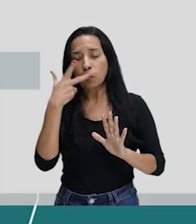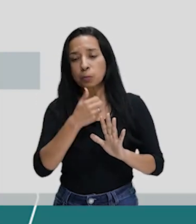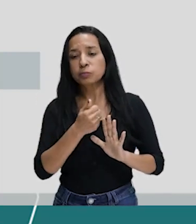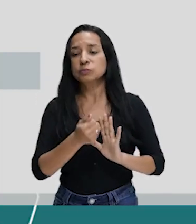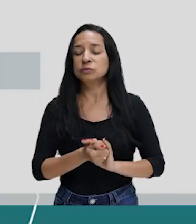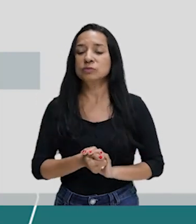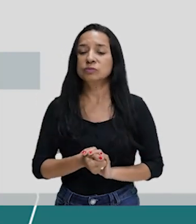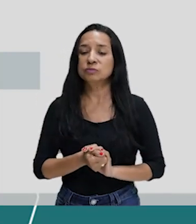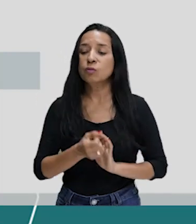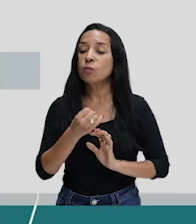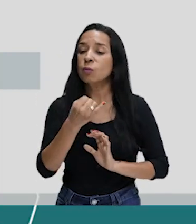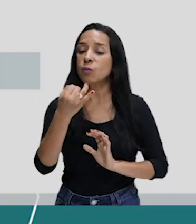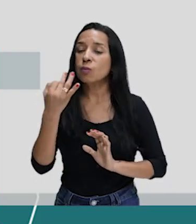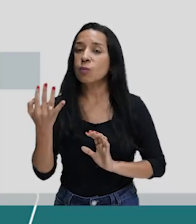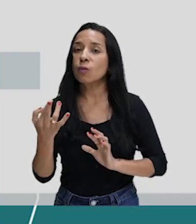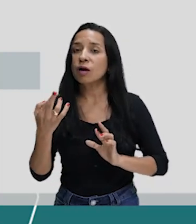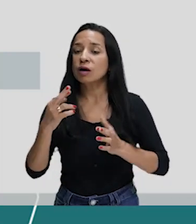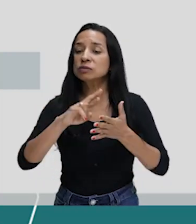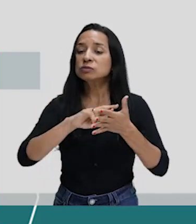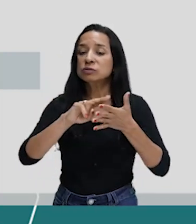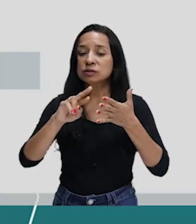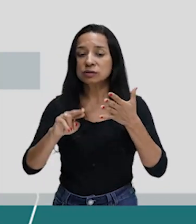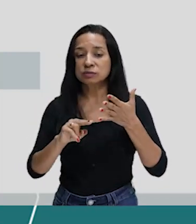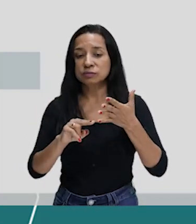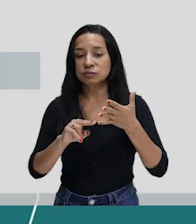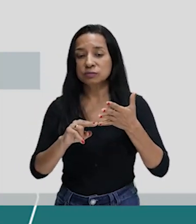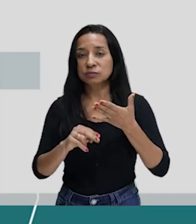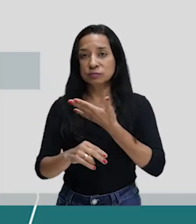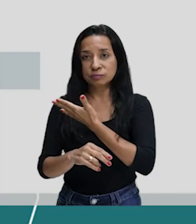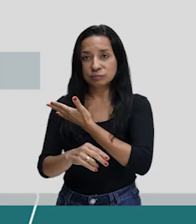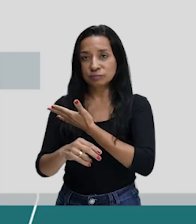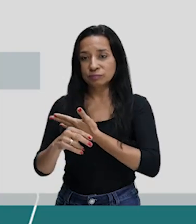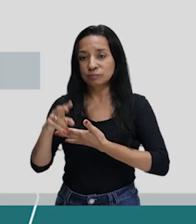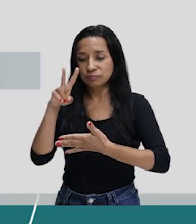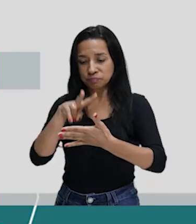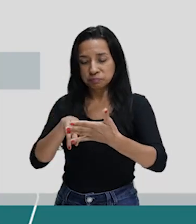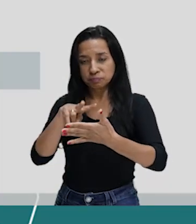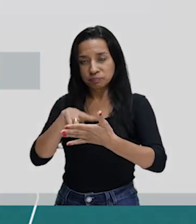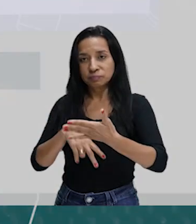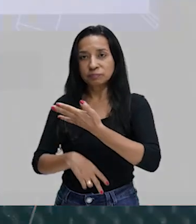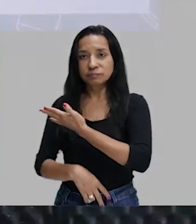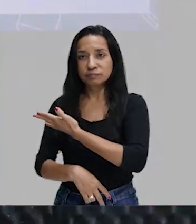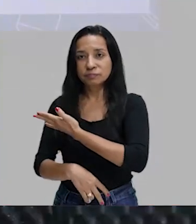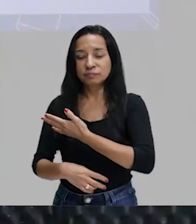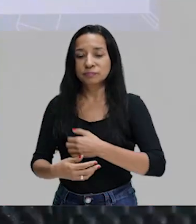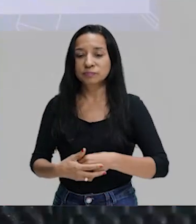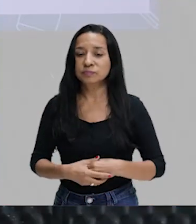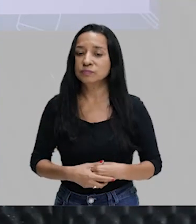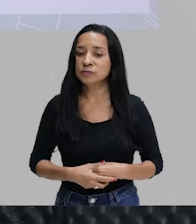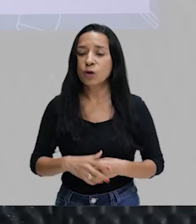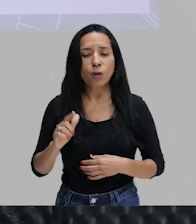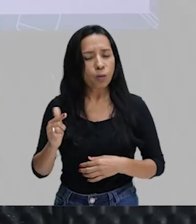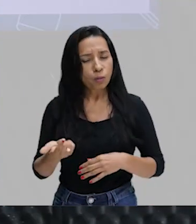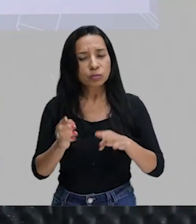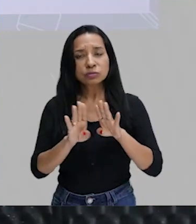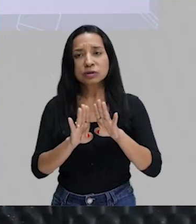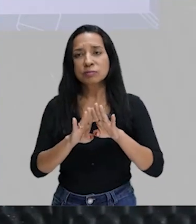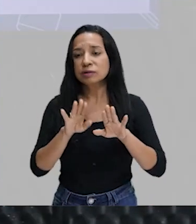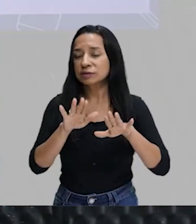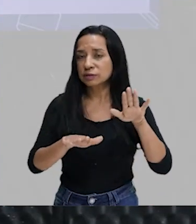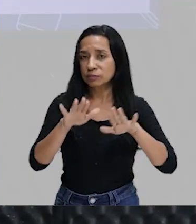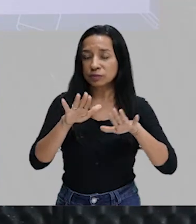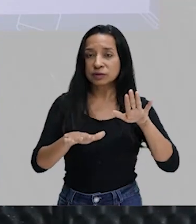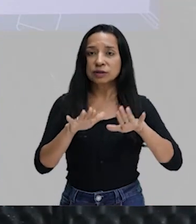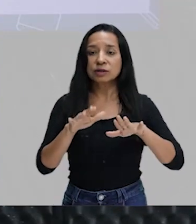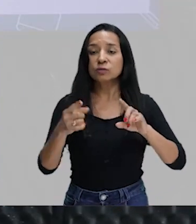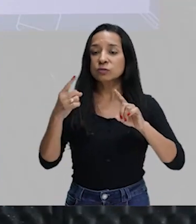esses? Quais são esses recursos? A sinestesia, a aliteração, a assonância, e tem outros também, dependendo do